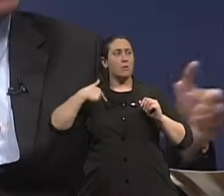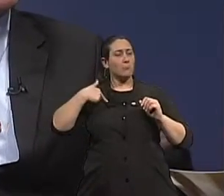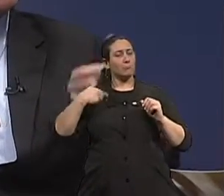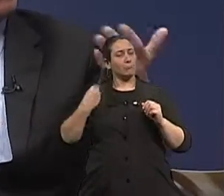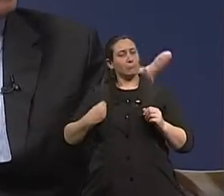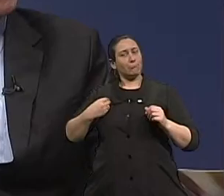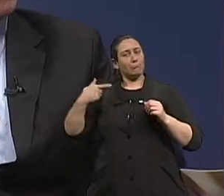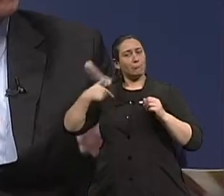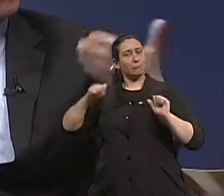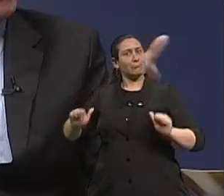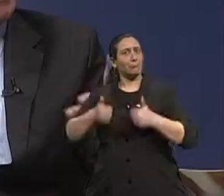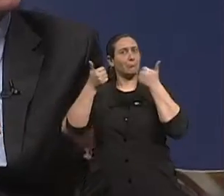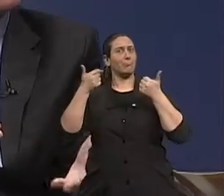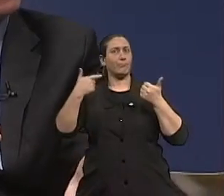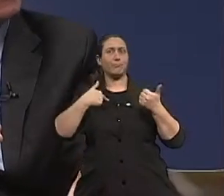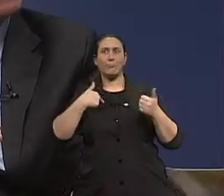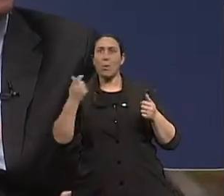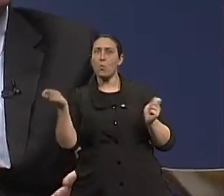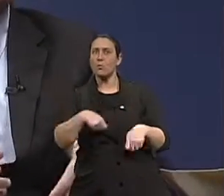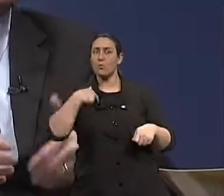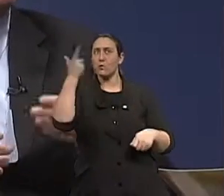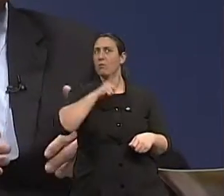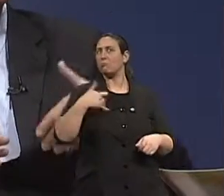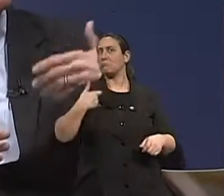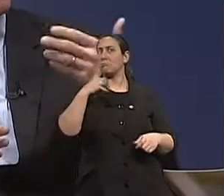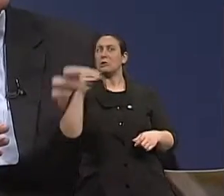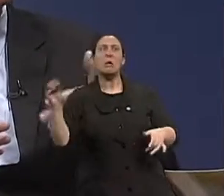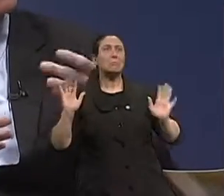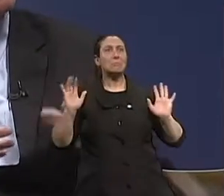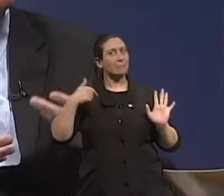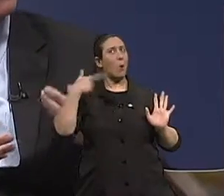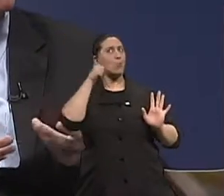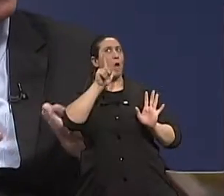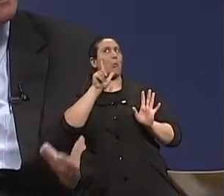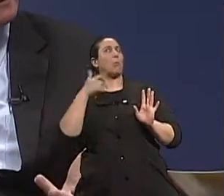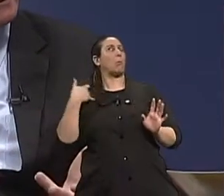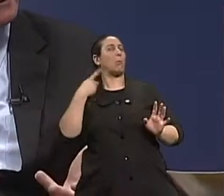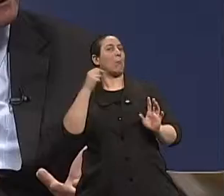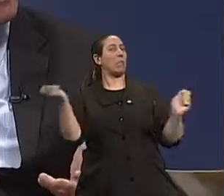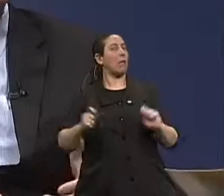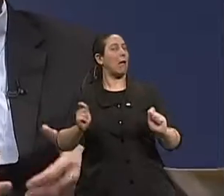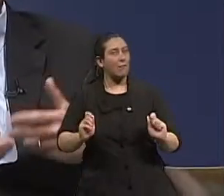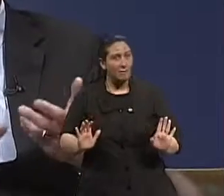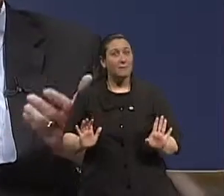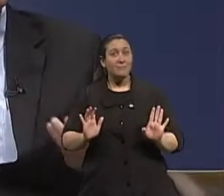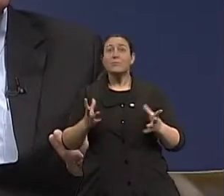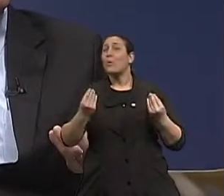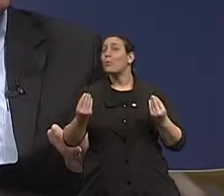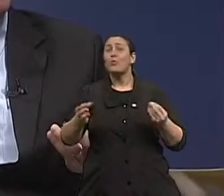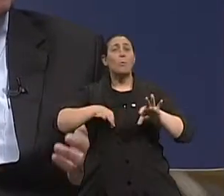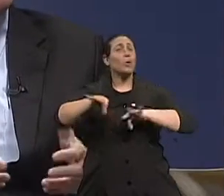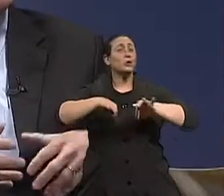acabou de falar que tem octagenários, nonagenários, centenários. Exatamente. Então, a pessoa tem muito tempo pela frente ainda para novos